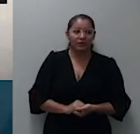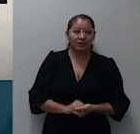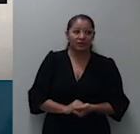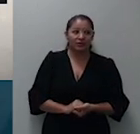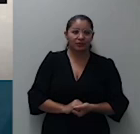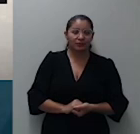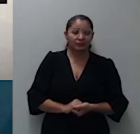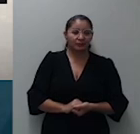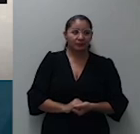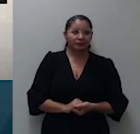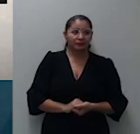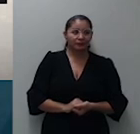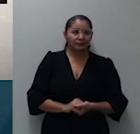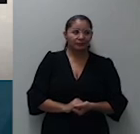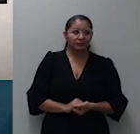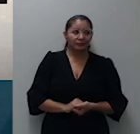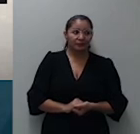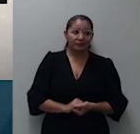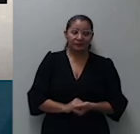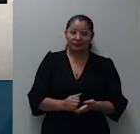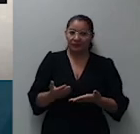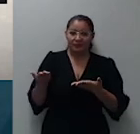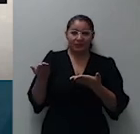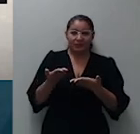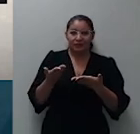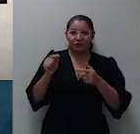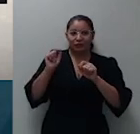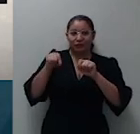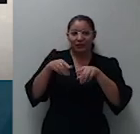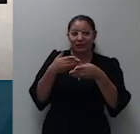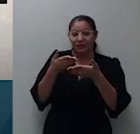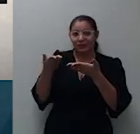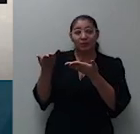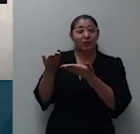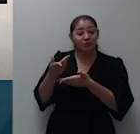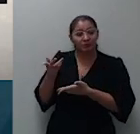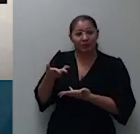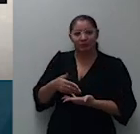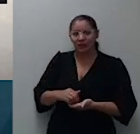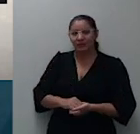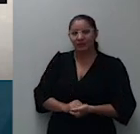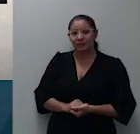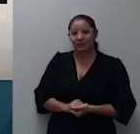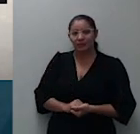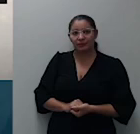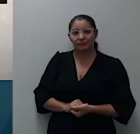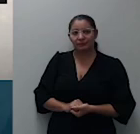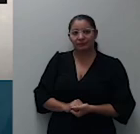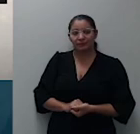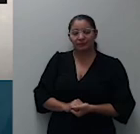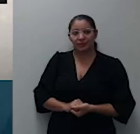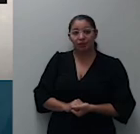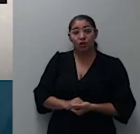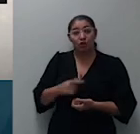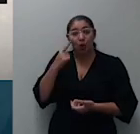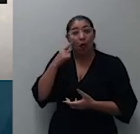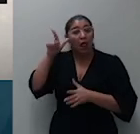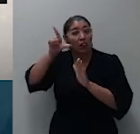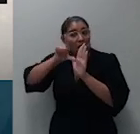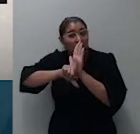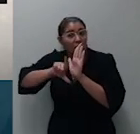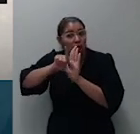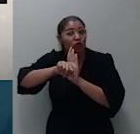essa assertiva verifica-se ter o legislador ordinário previsto hipóteses legais excludentes do usufruto e